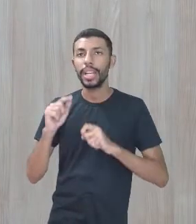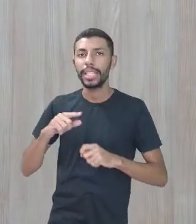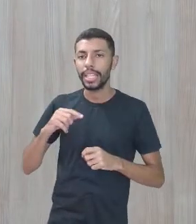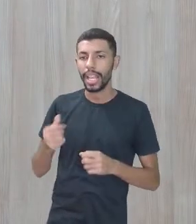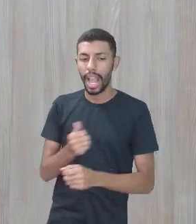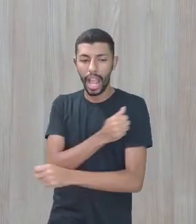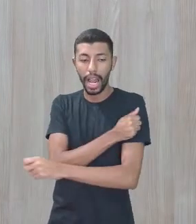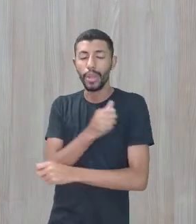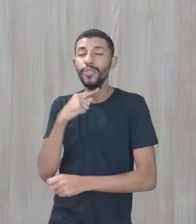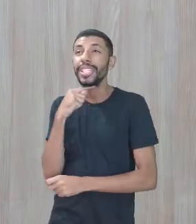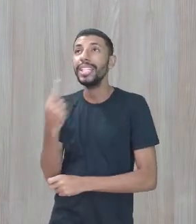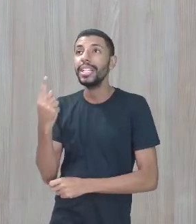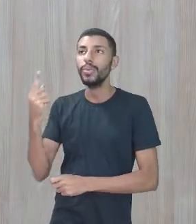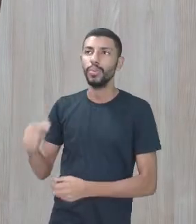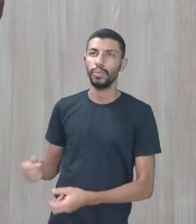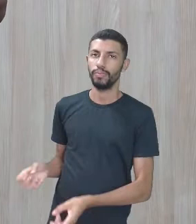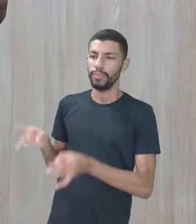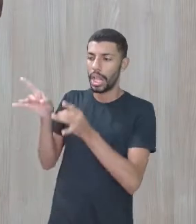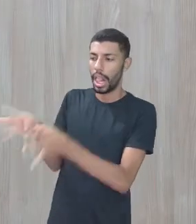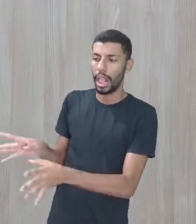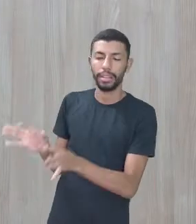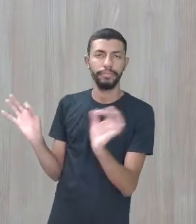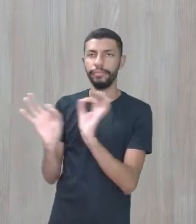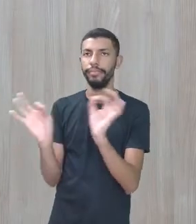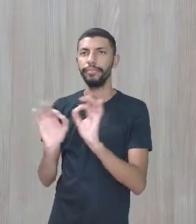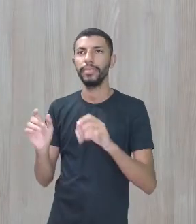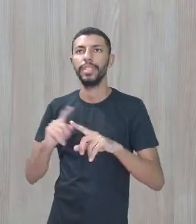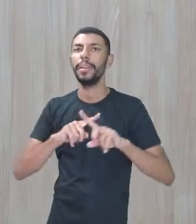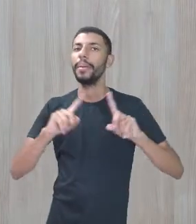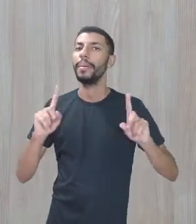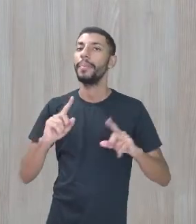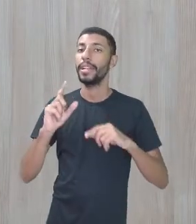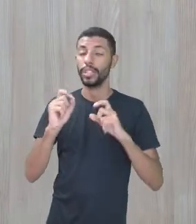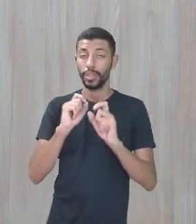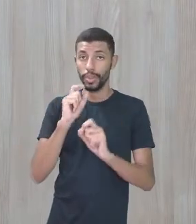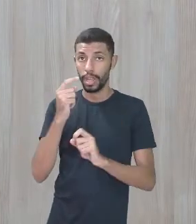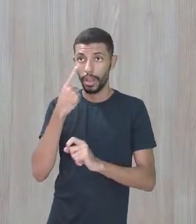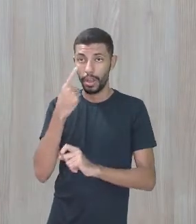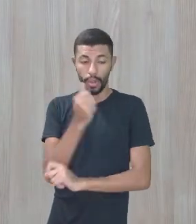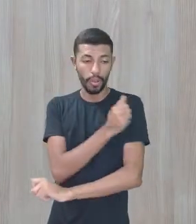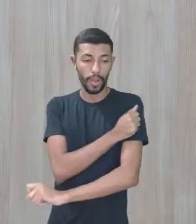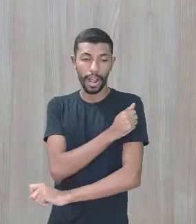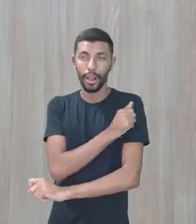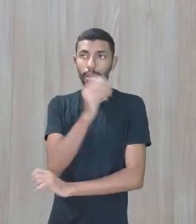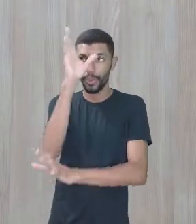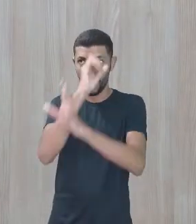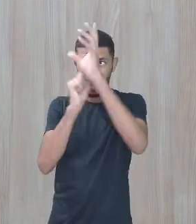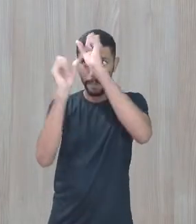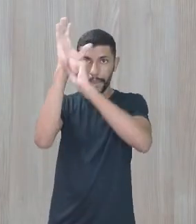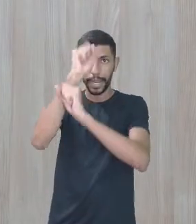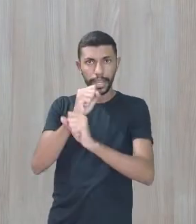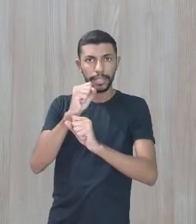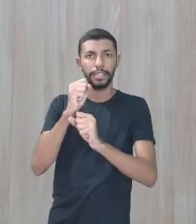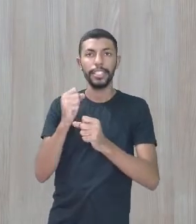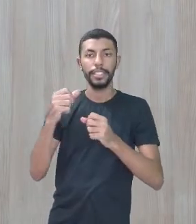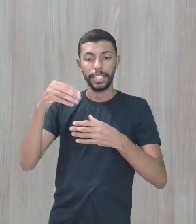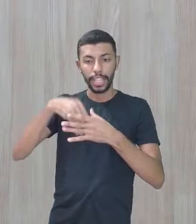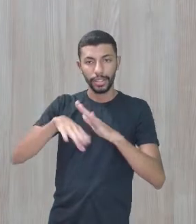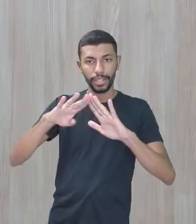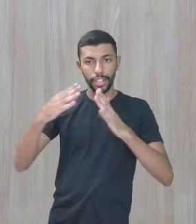pode ser deixado de lado. Agora, que isso, o estudante, ele aprende, isso na escola, e leva para a vida.